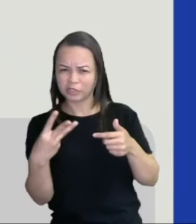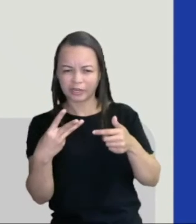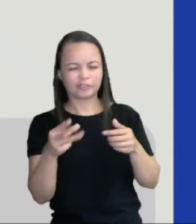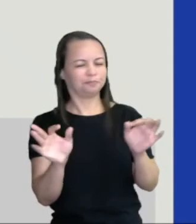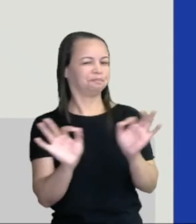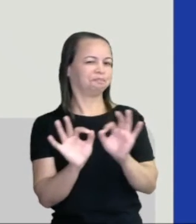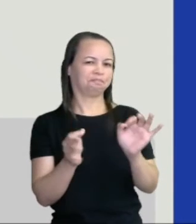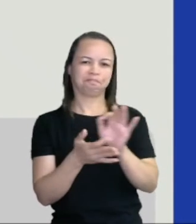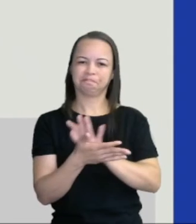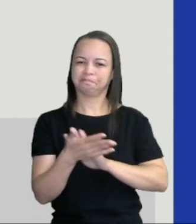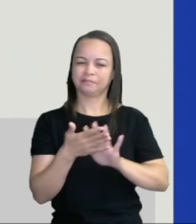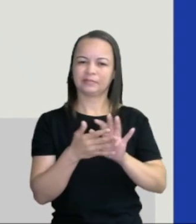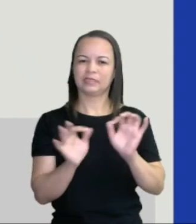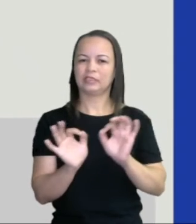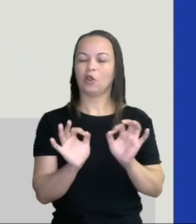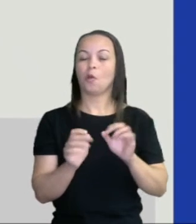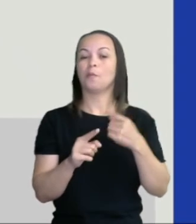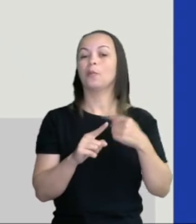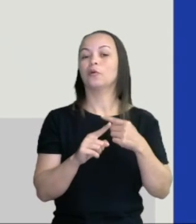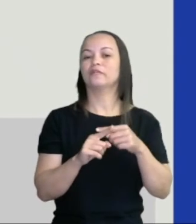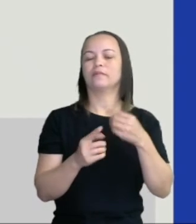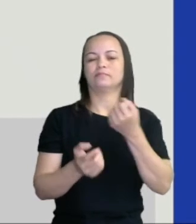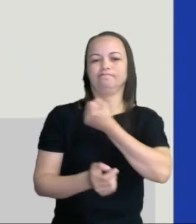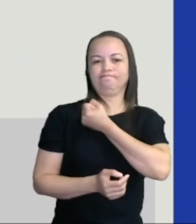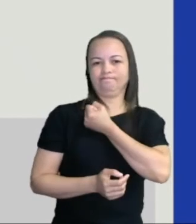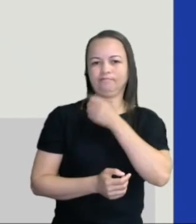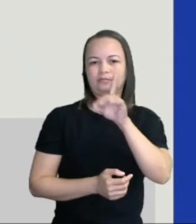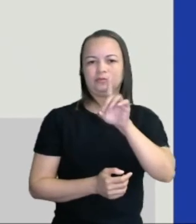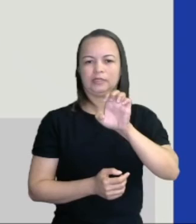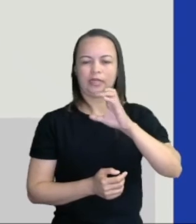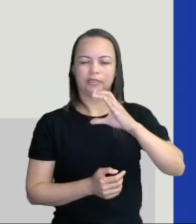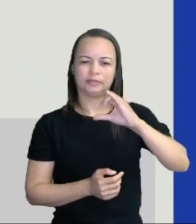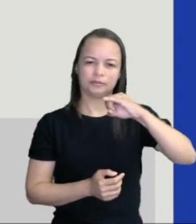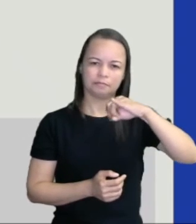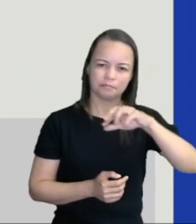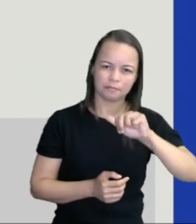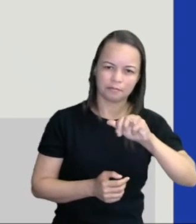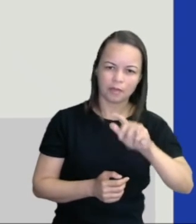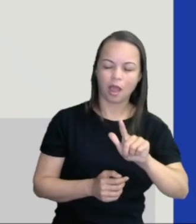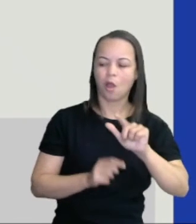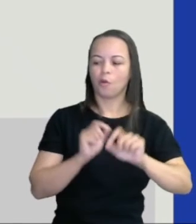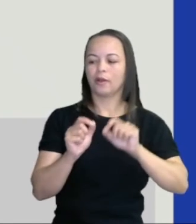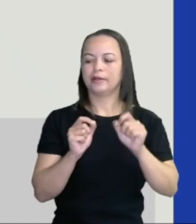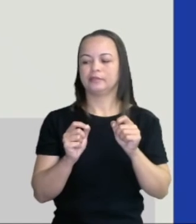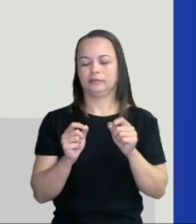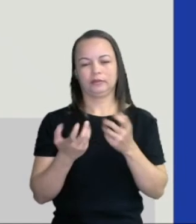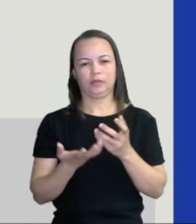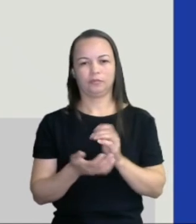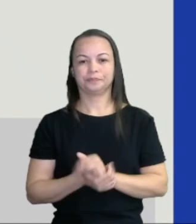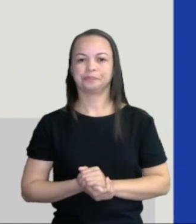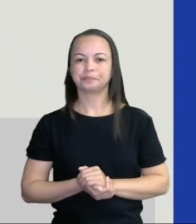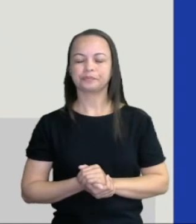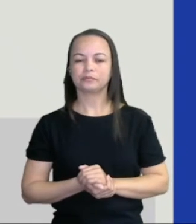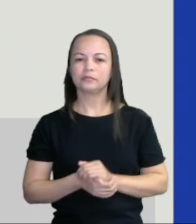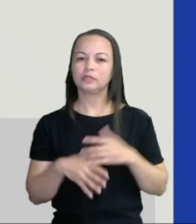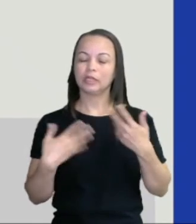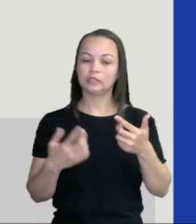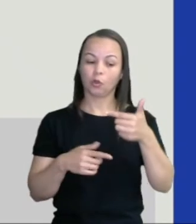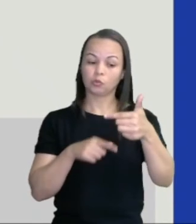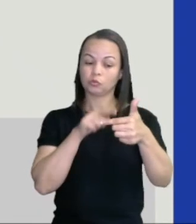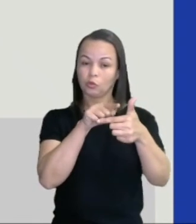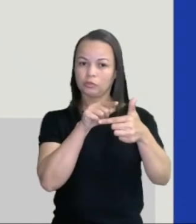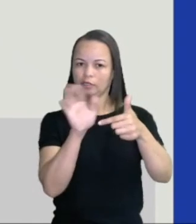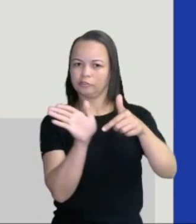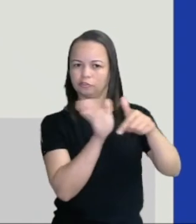para dividir por 3 não, porque senão a vai para número decimal. 2 dividido por 3 vai me dar um número decimal. Então, 2 aí,